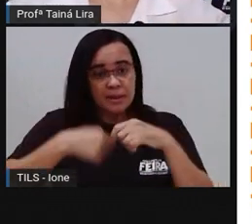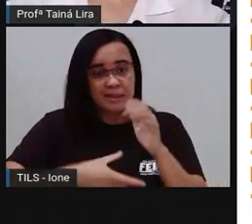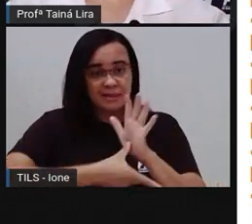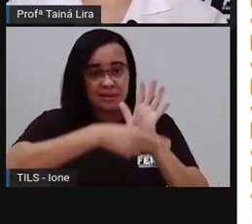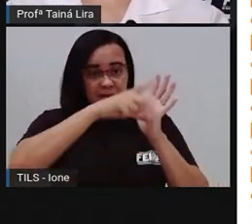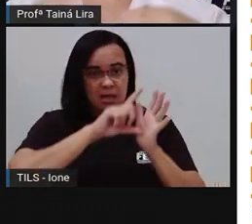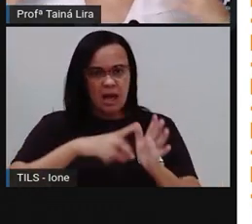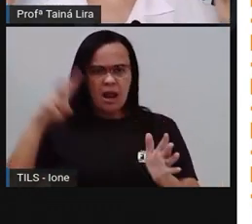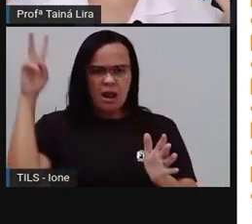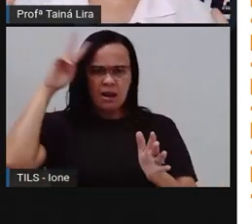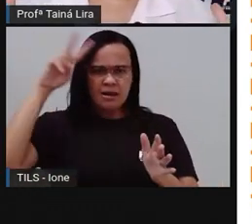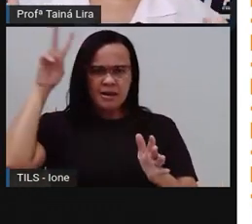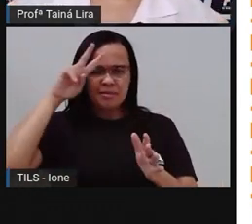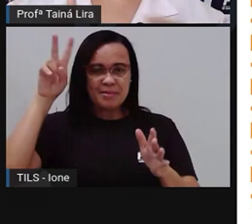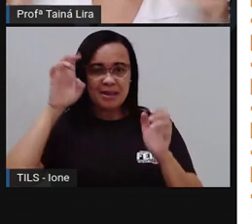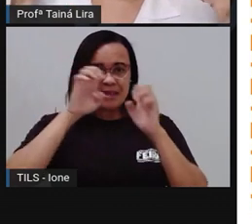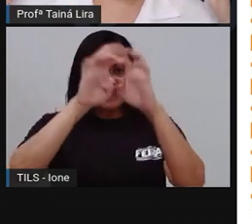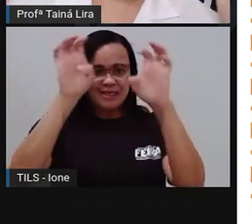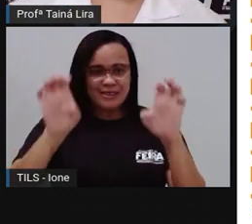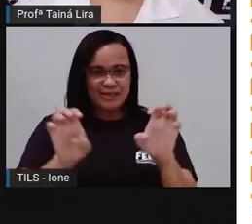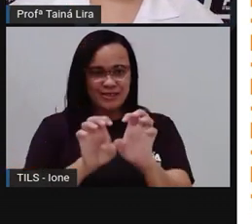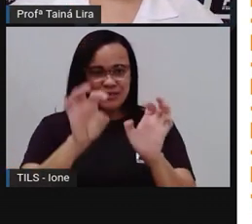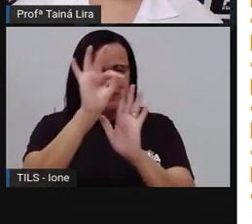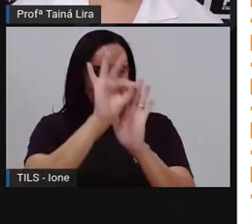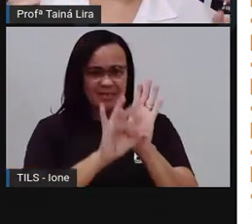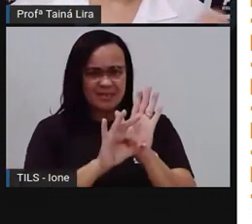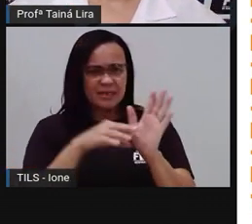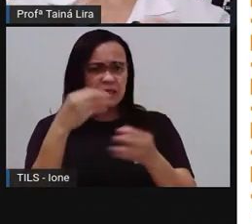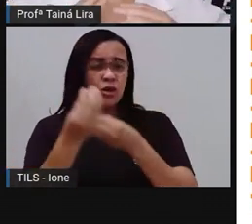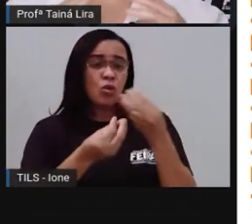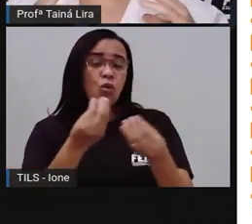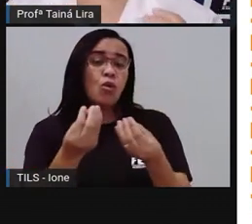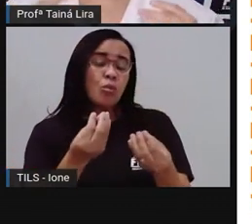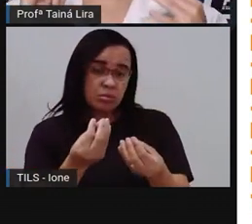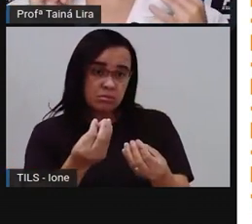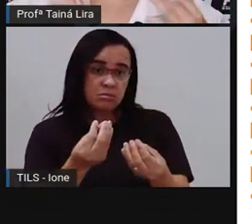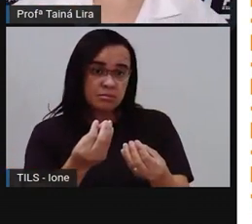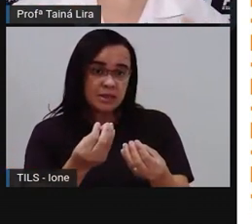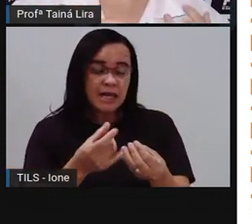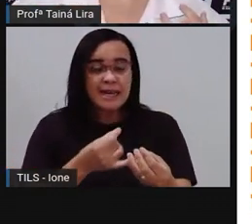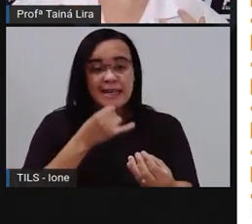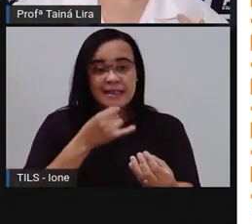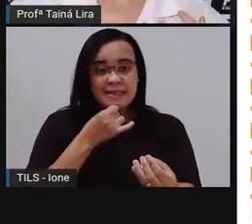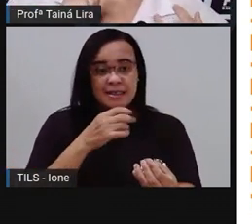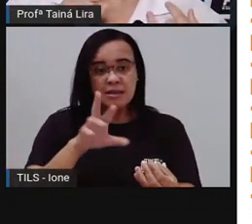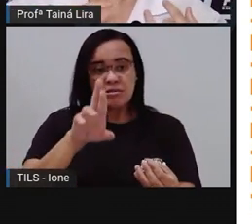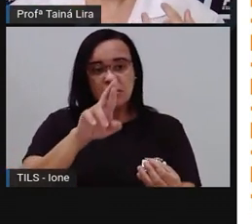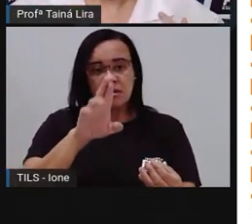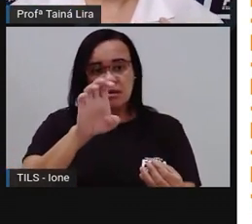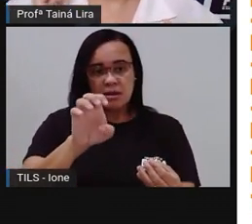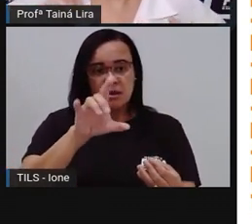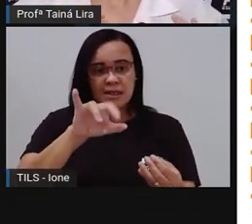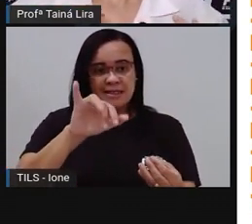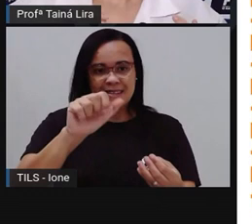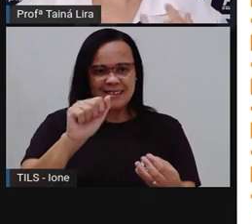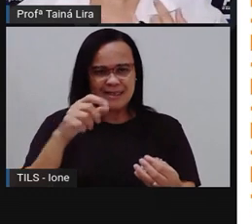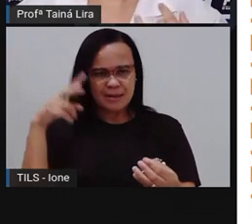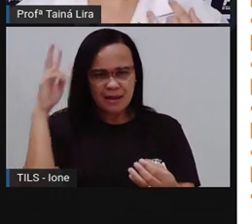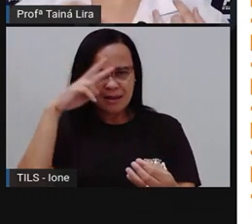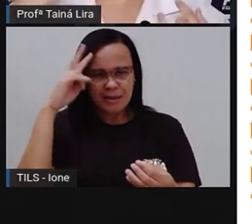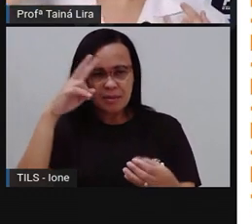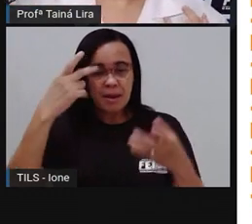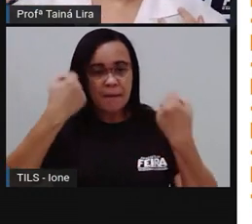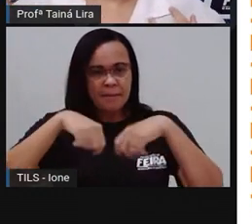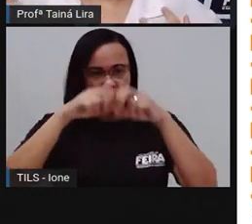que principalmente se tratando de receita, né? Então, que a receita tem o título, tá?